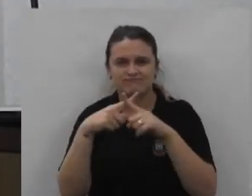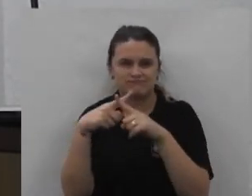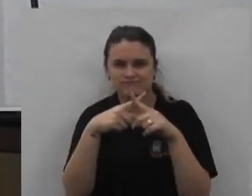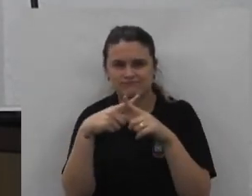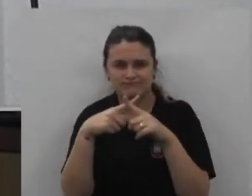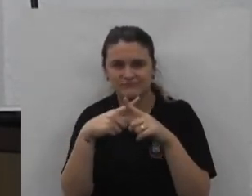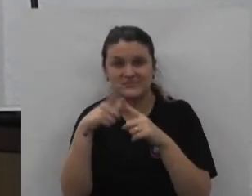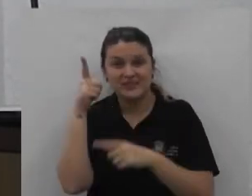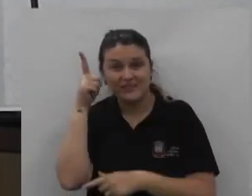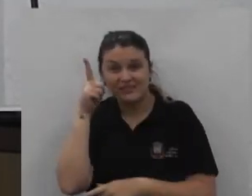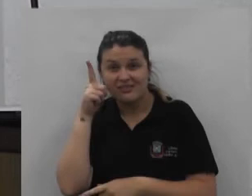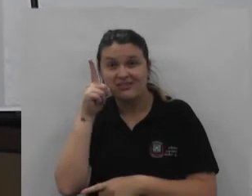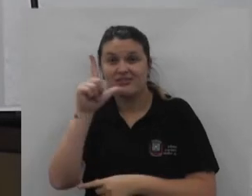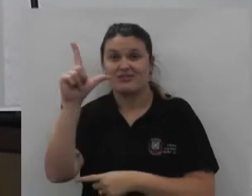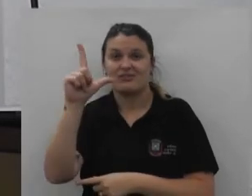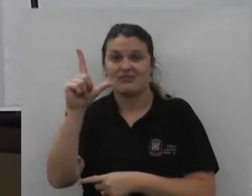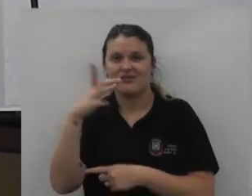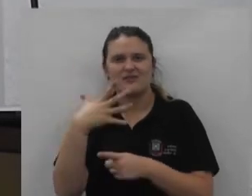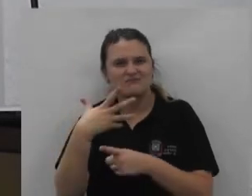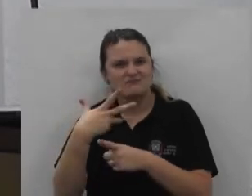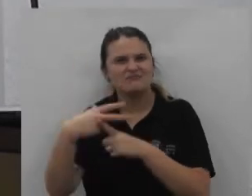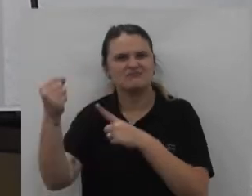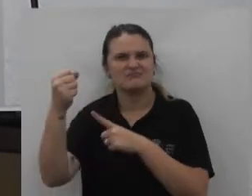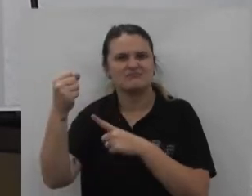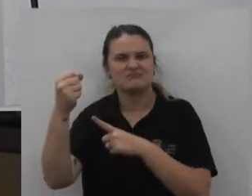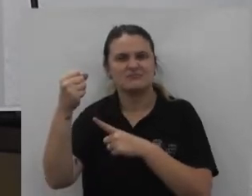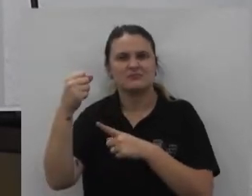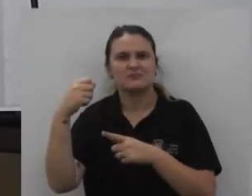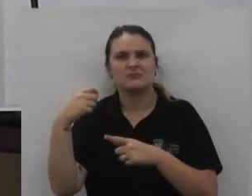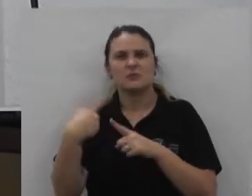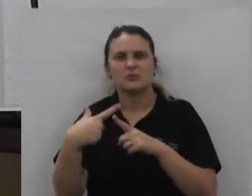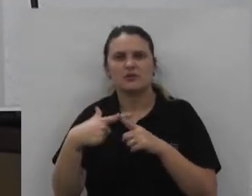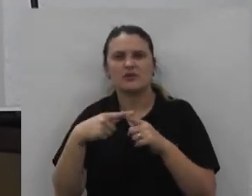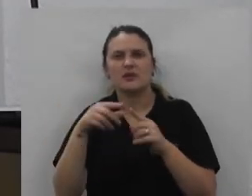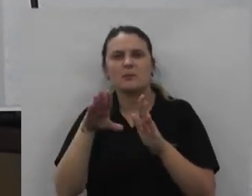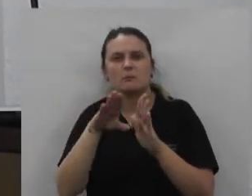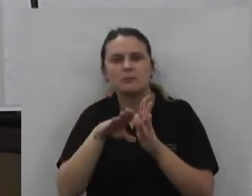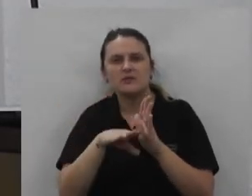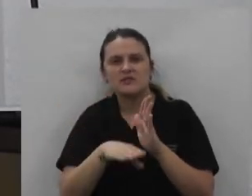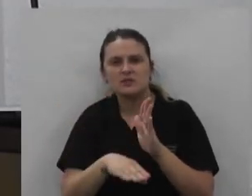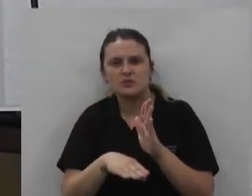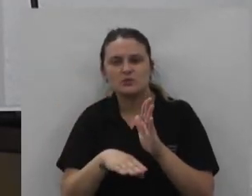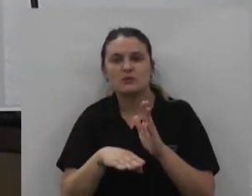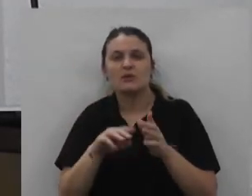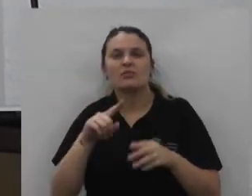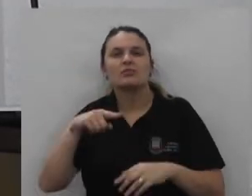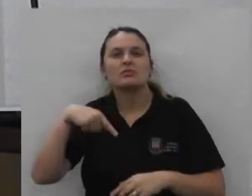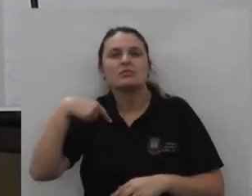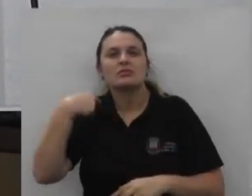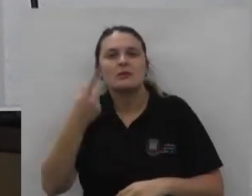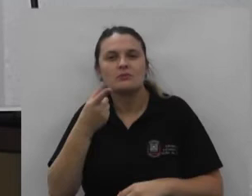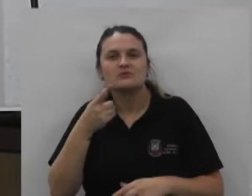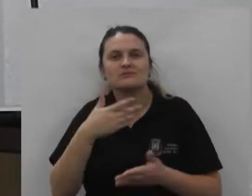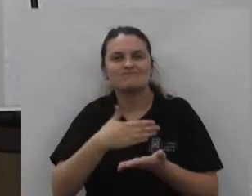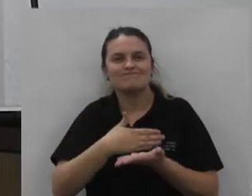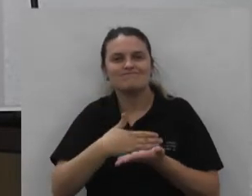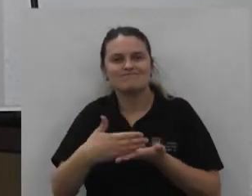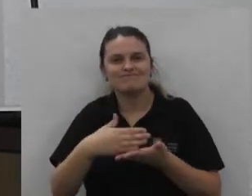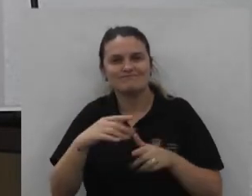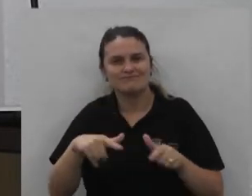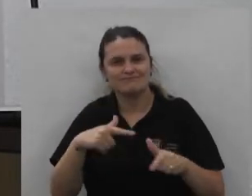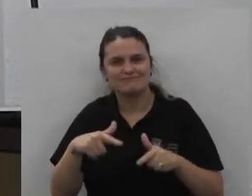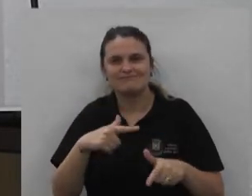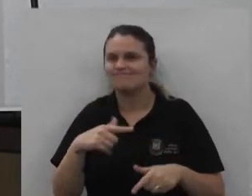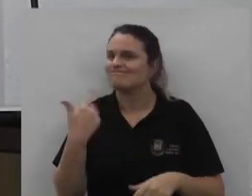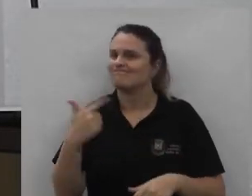vencem uma concorrência com preço abaixo do mercado e depois quando vão executar a